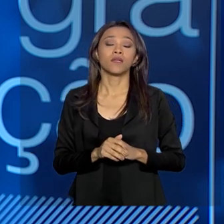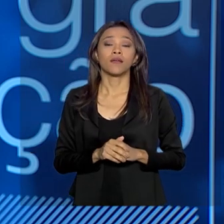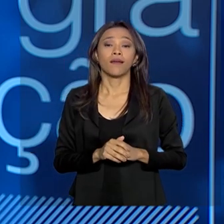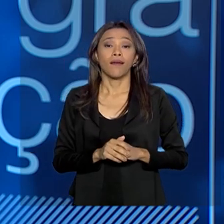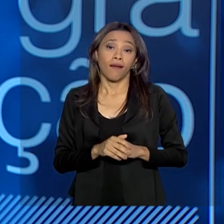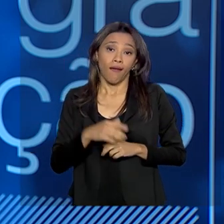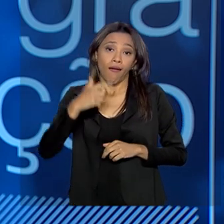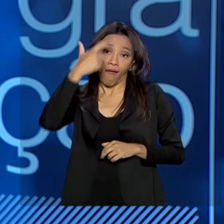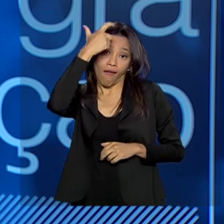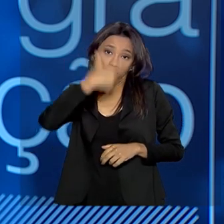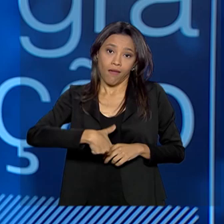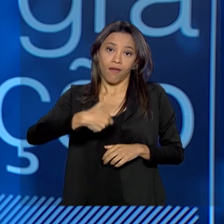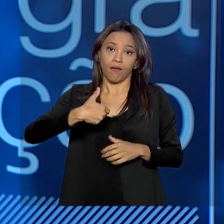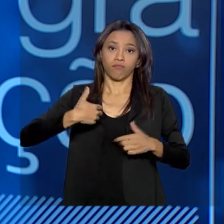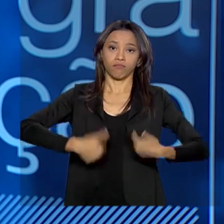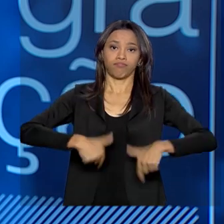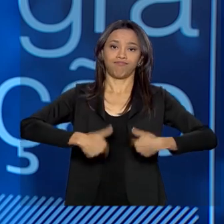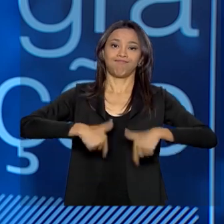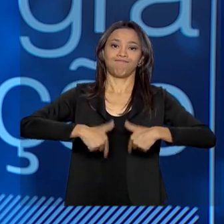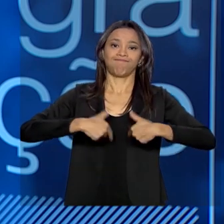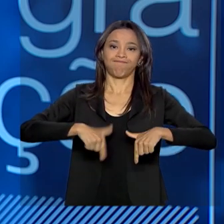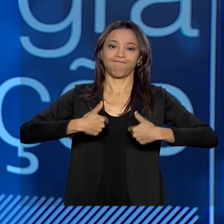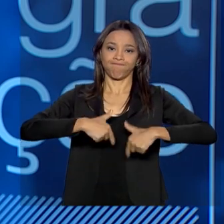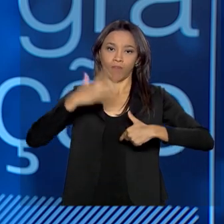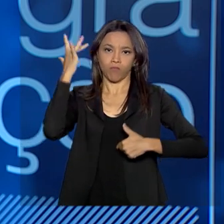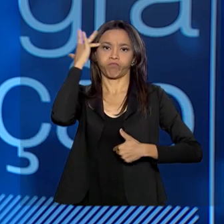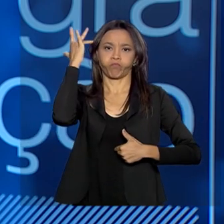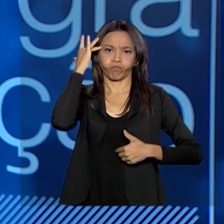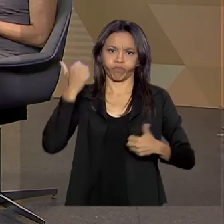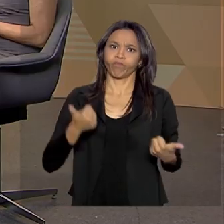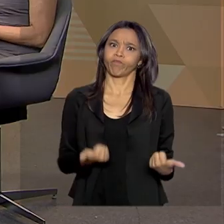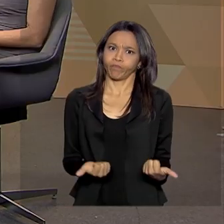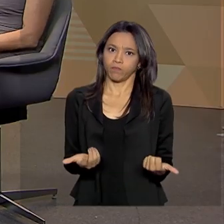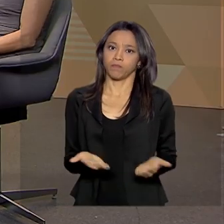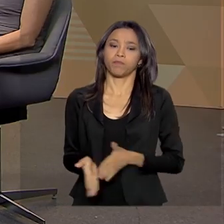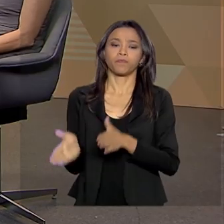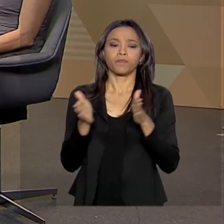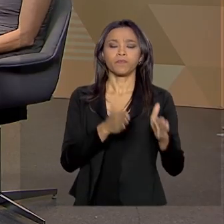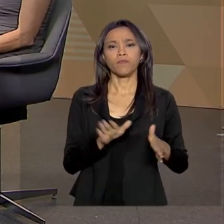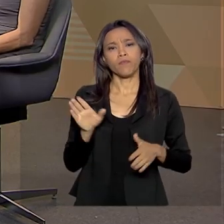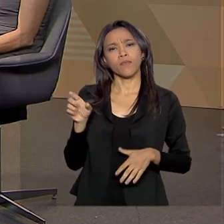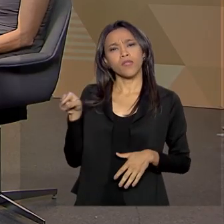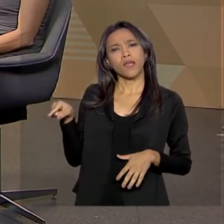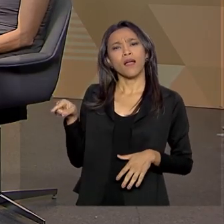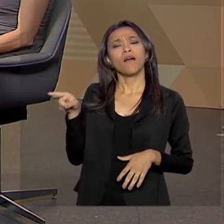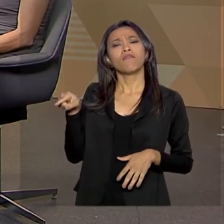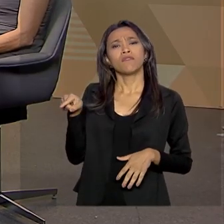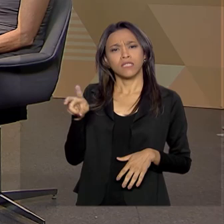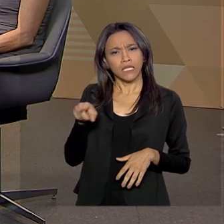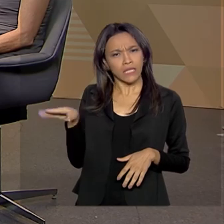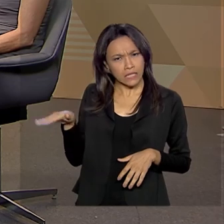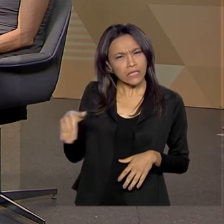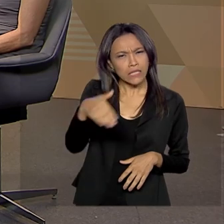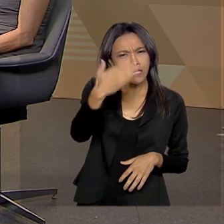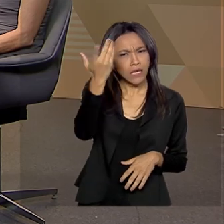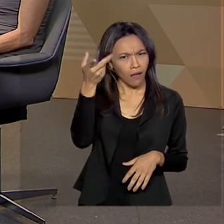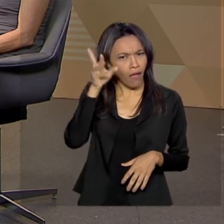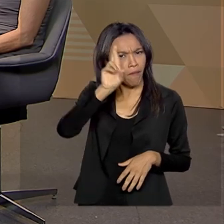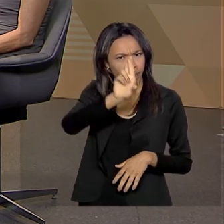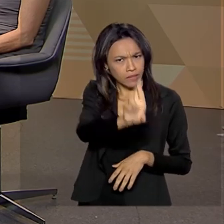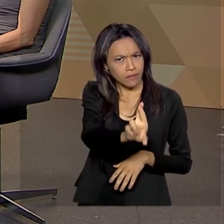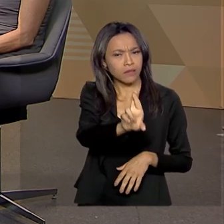é um trabalhador de alto desempenho. E a senhora ia representar esse trabalho que foi